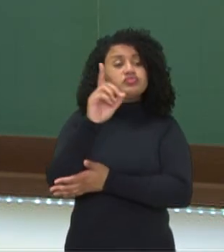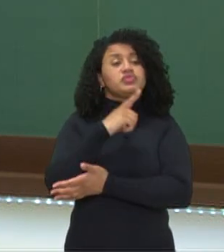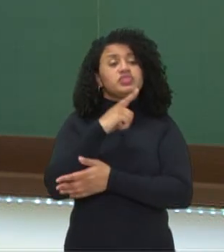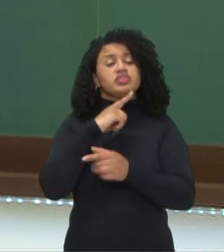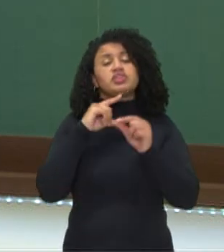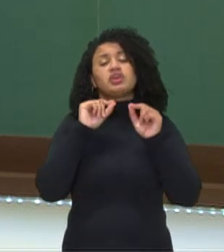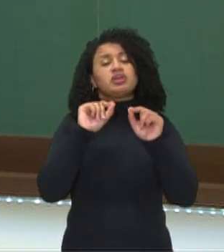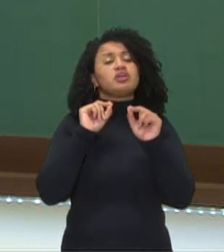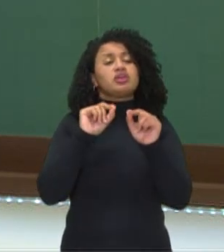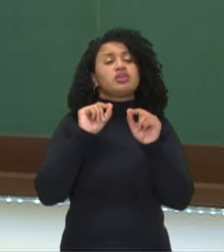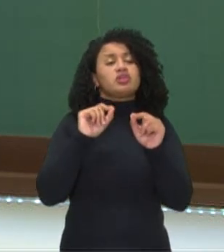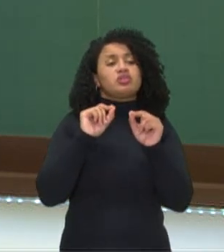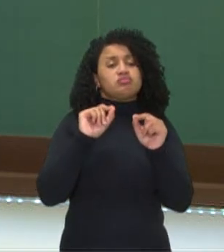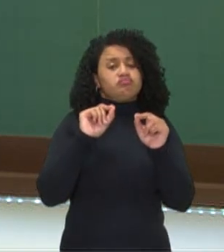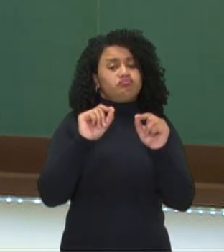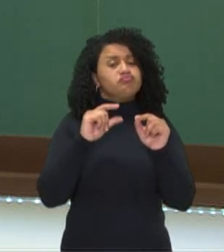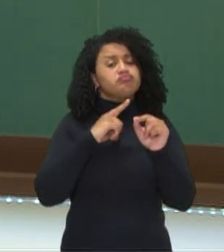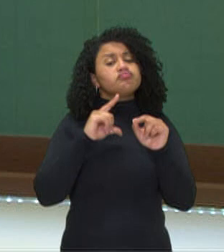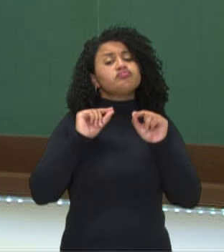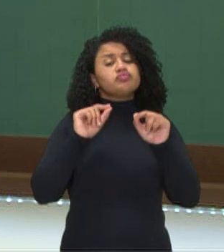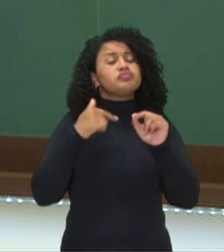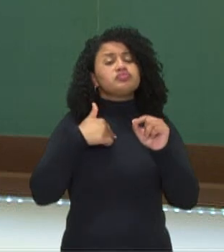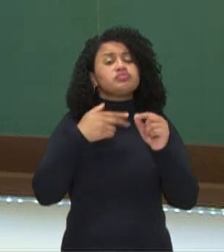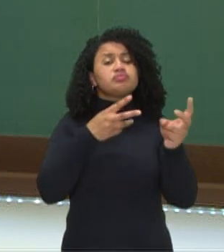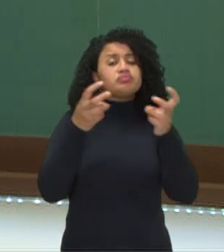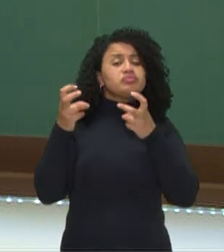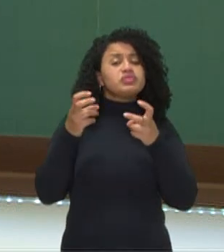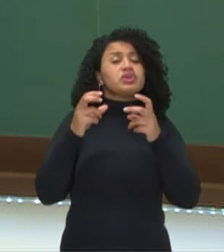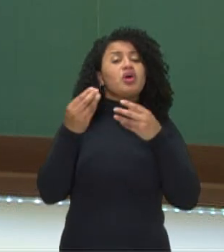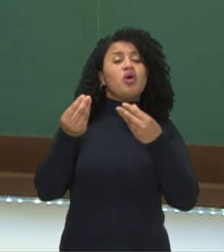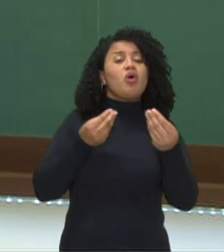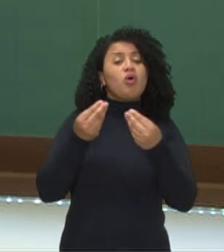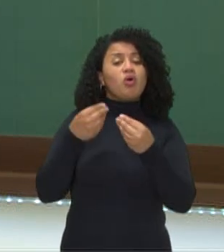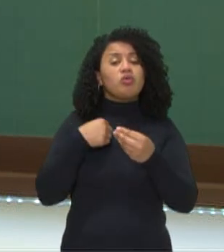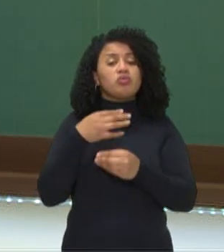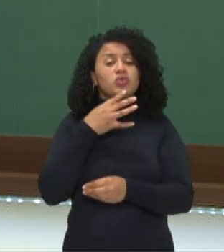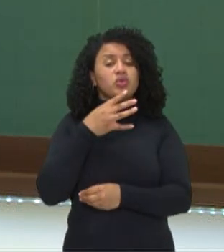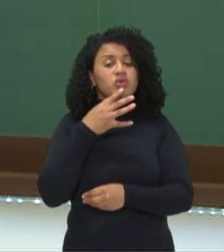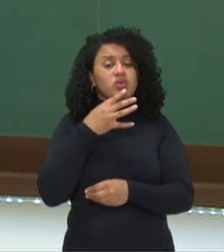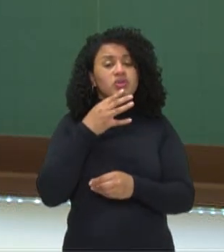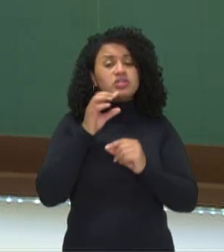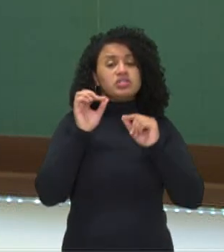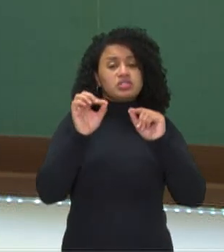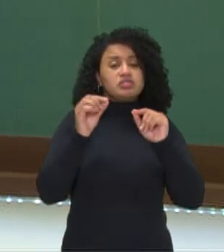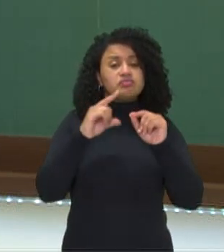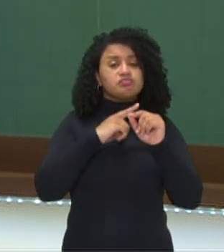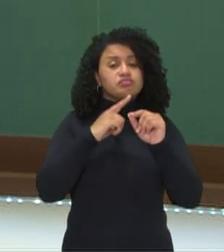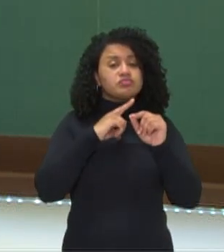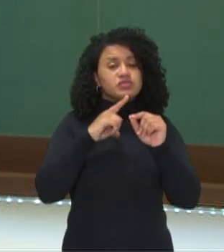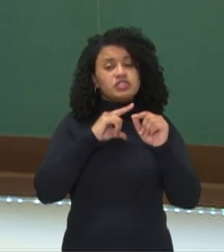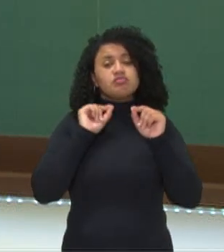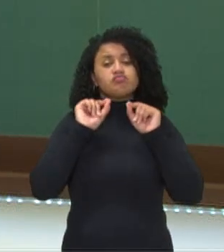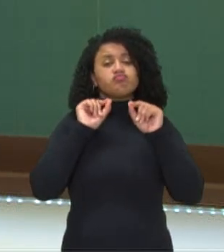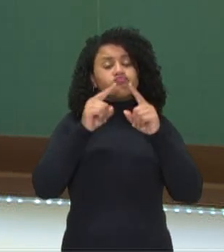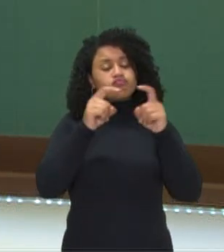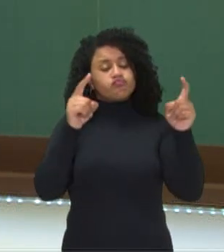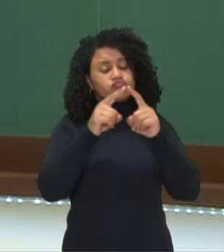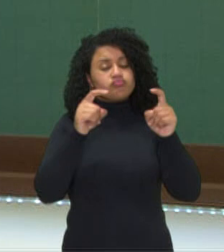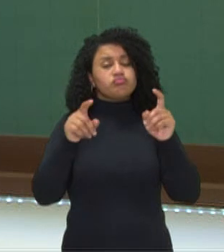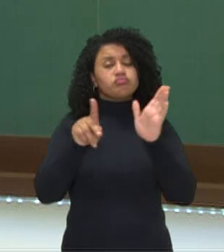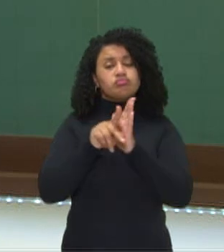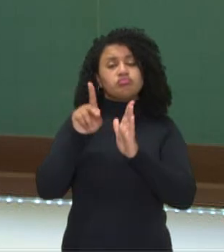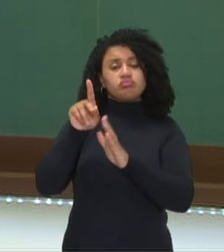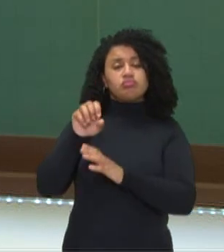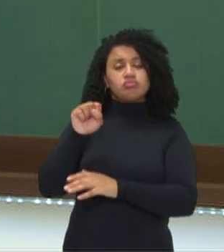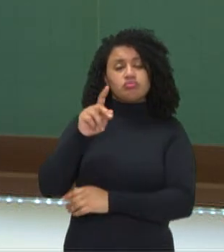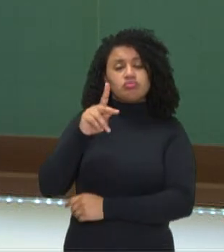implicâncias também na concepção de conhecimento de ciência para Espinoza.